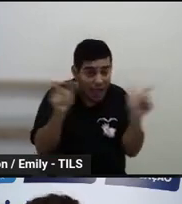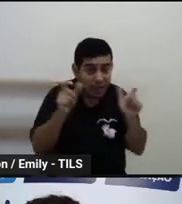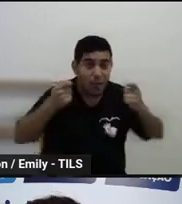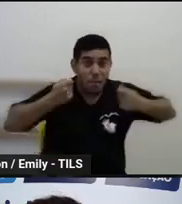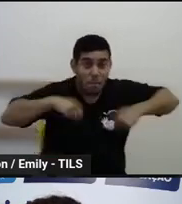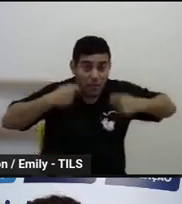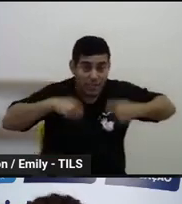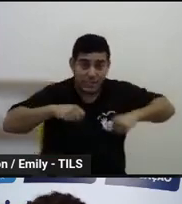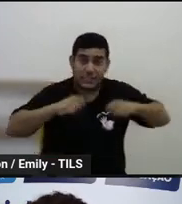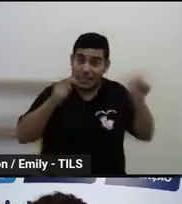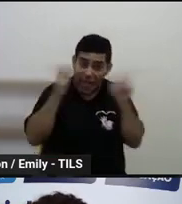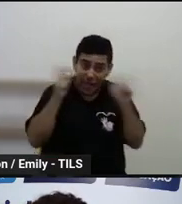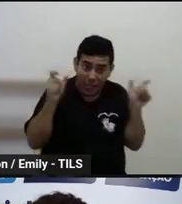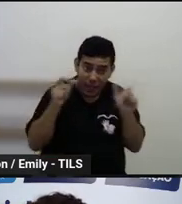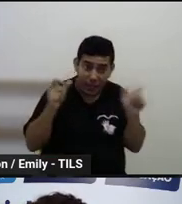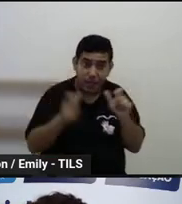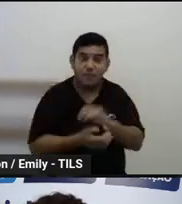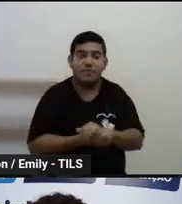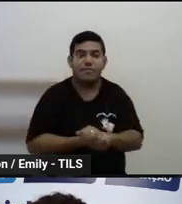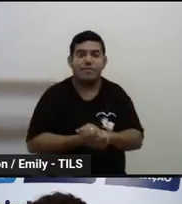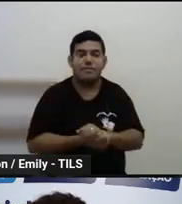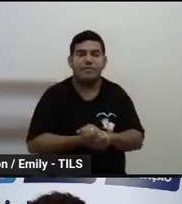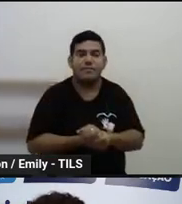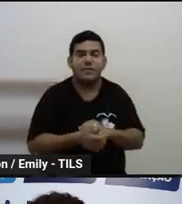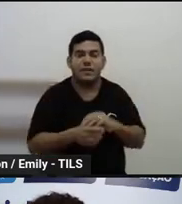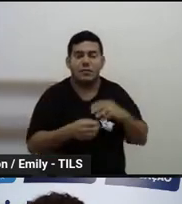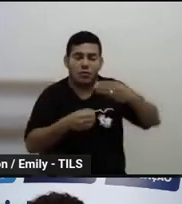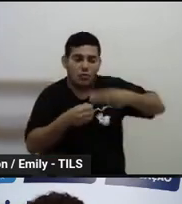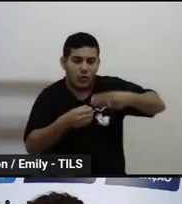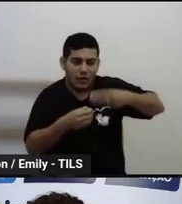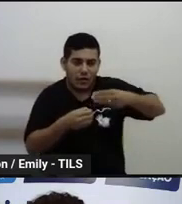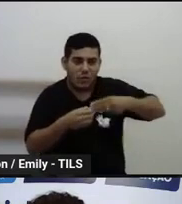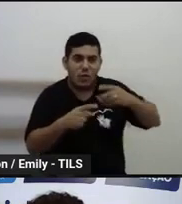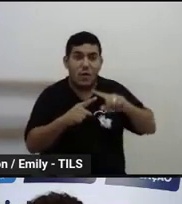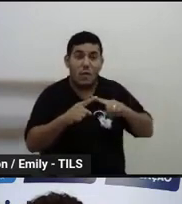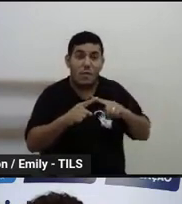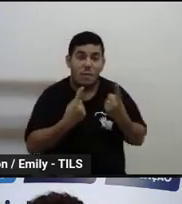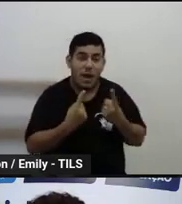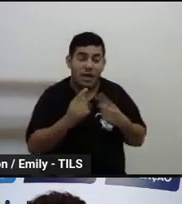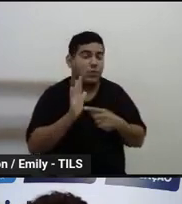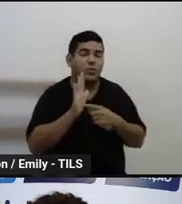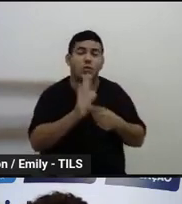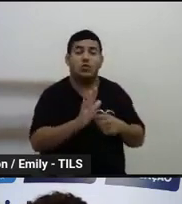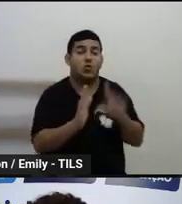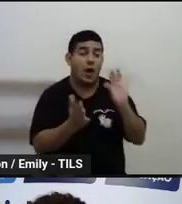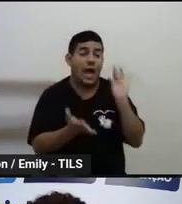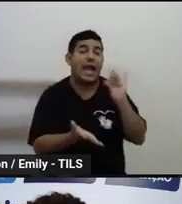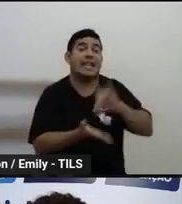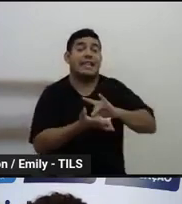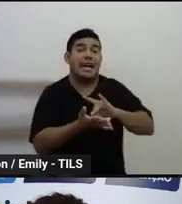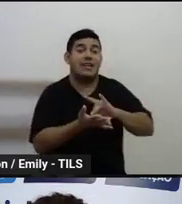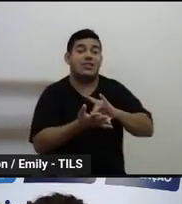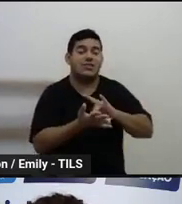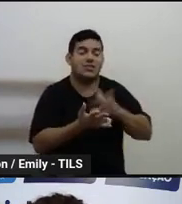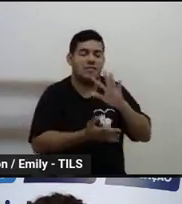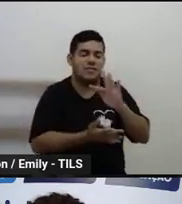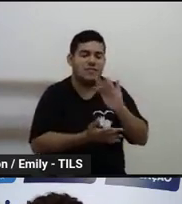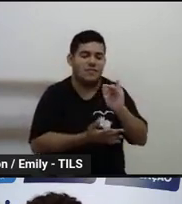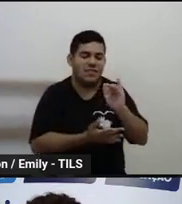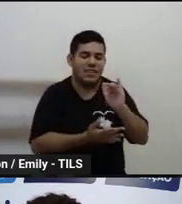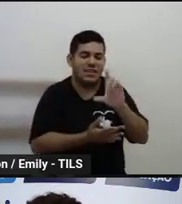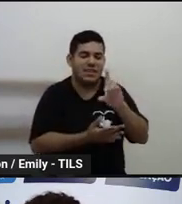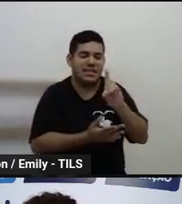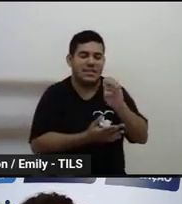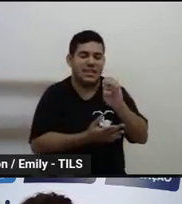parâmetro do nosso município. Mas ele não mostrou a realidade fidedigna do nosso município.